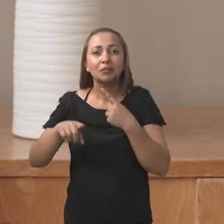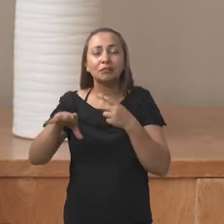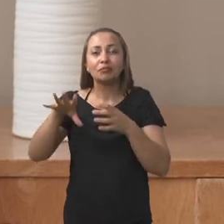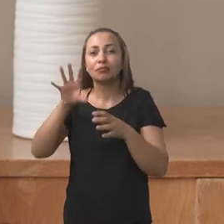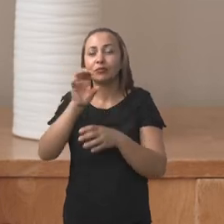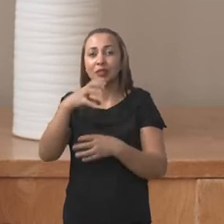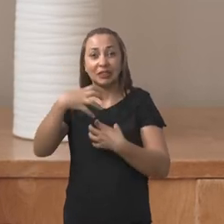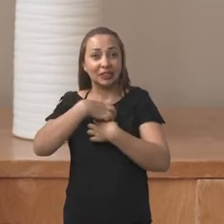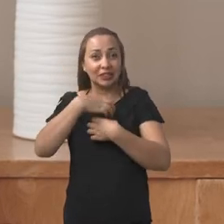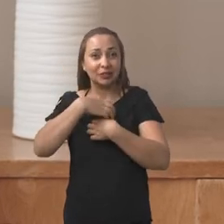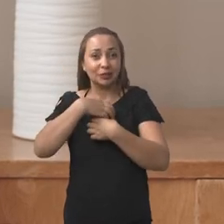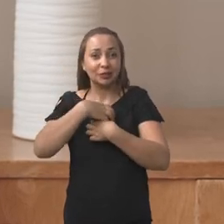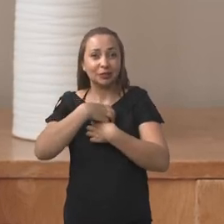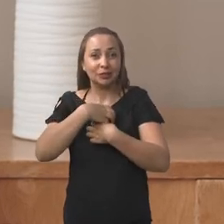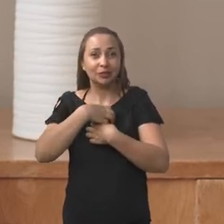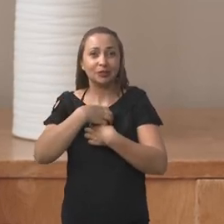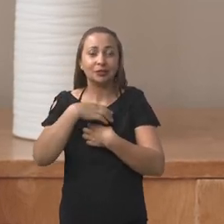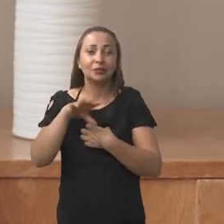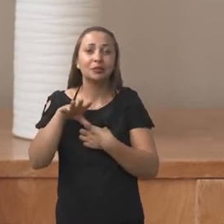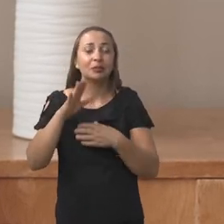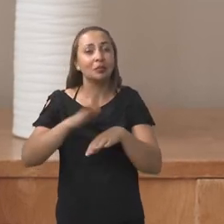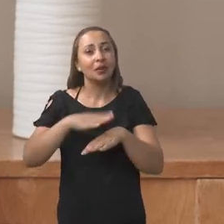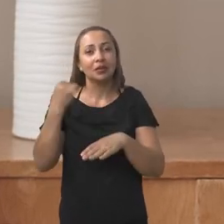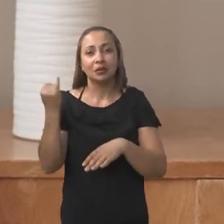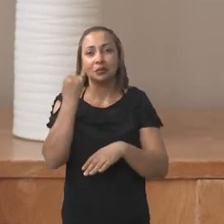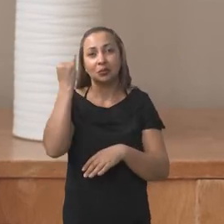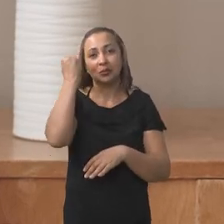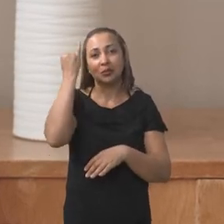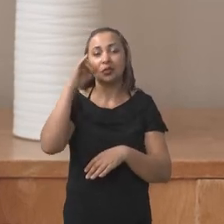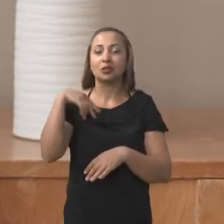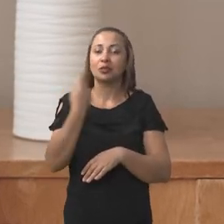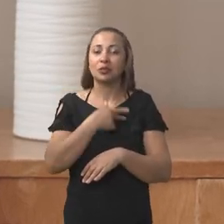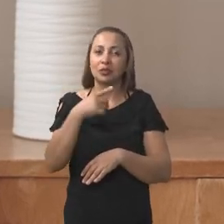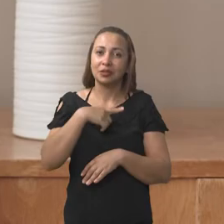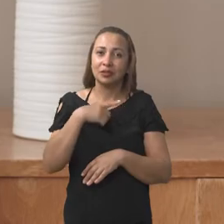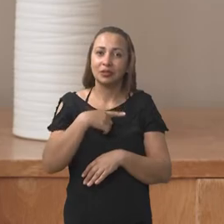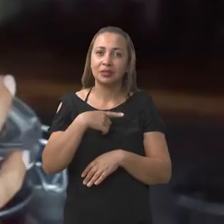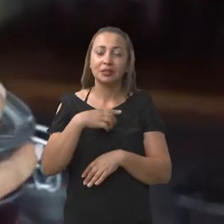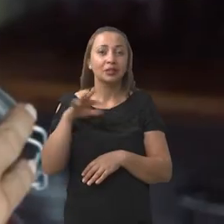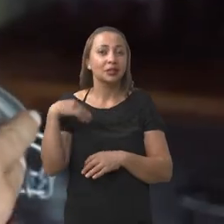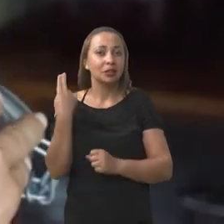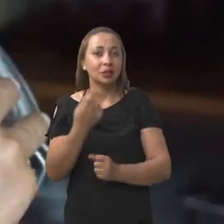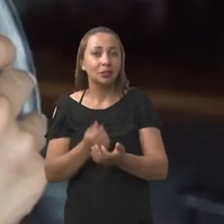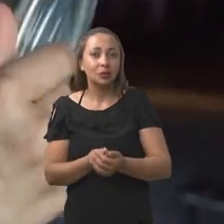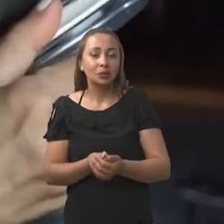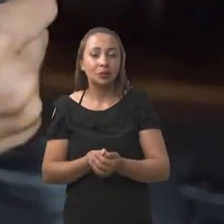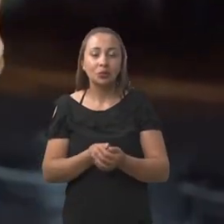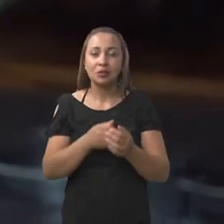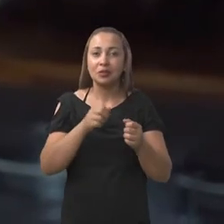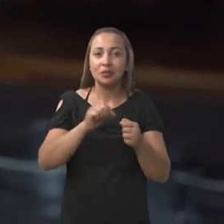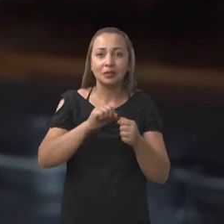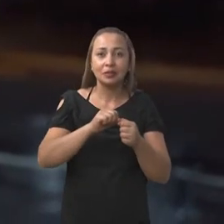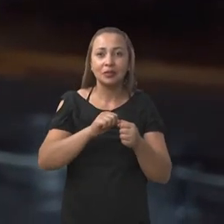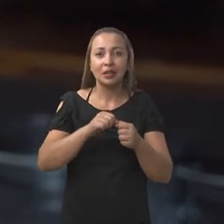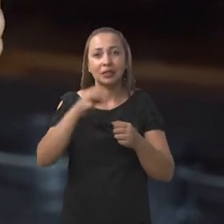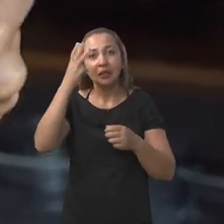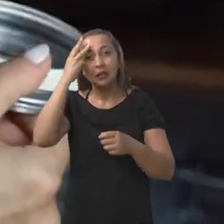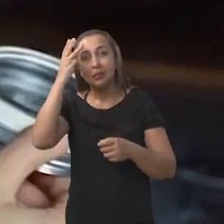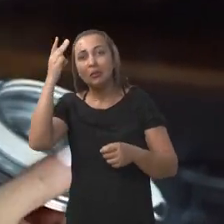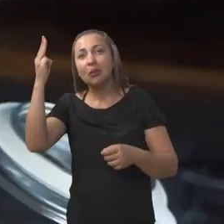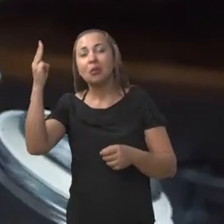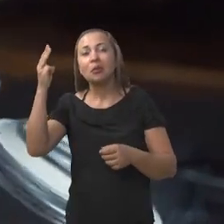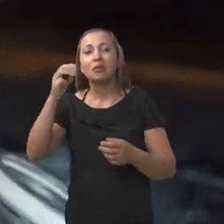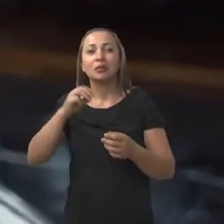sentido, uma privação sensorial de um dos mais importantes sentidos que a gente tem, que nos remete às